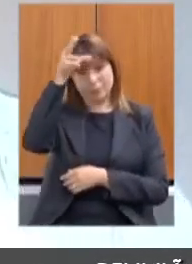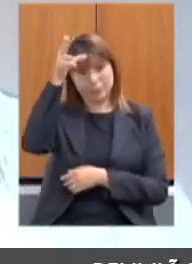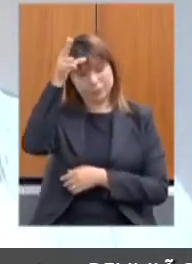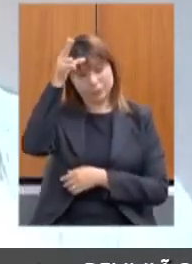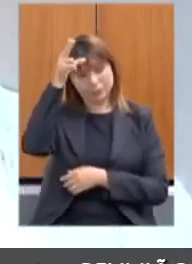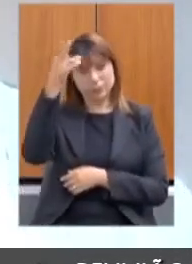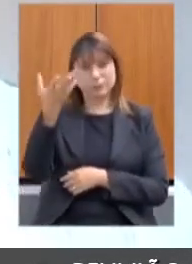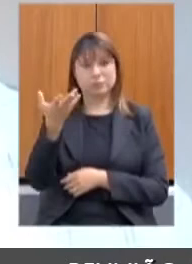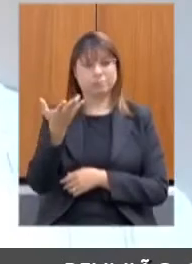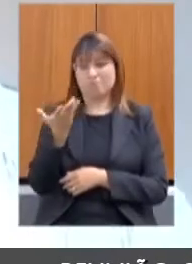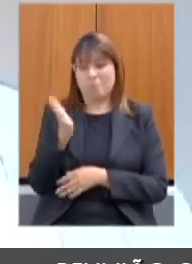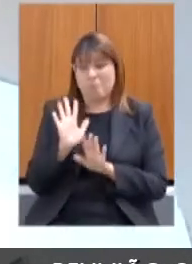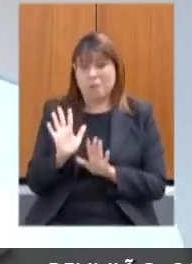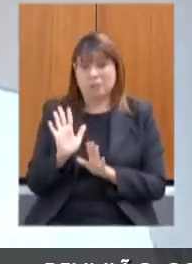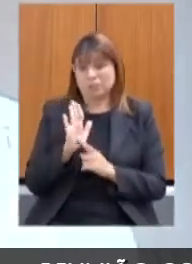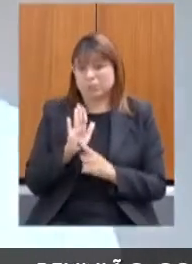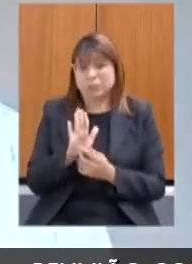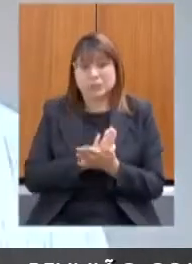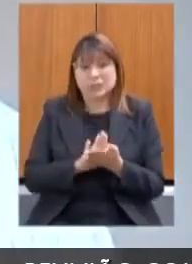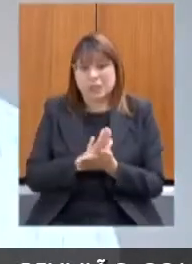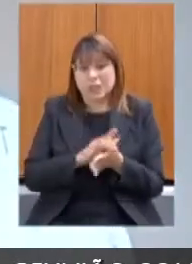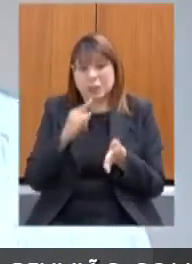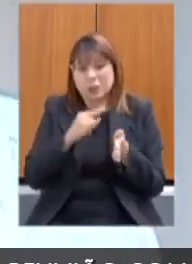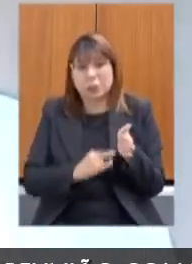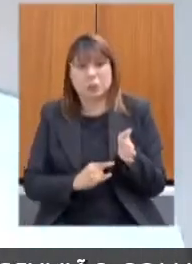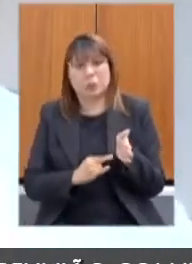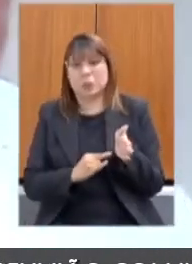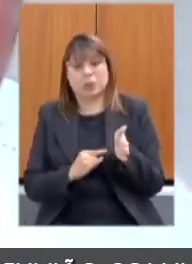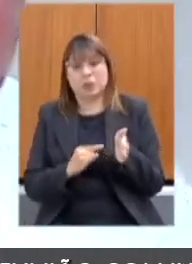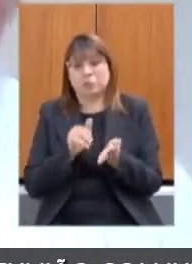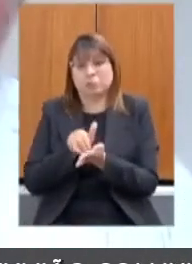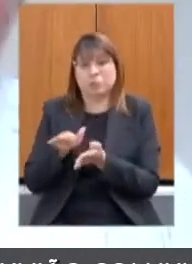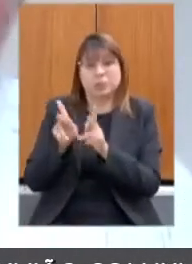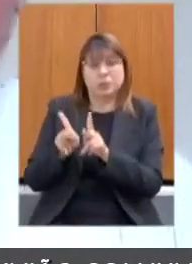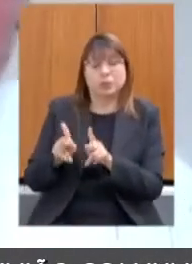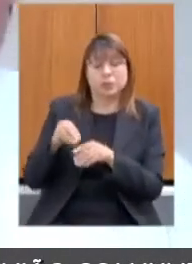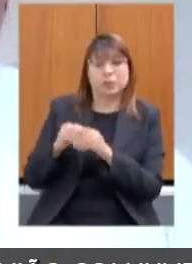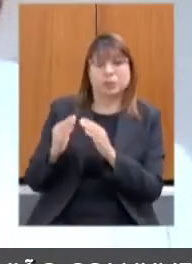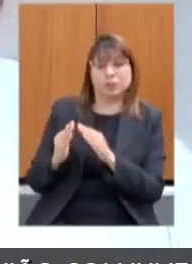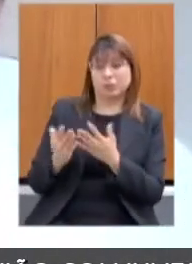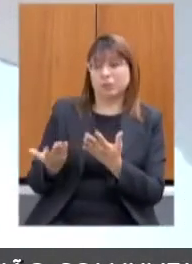qualquer tipo de documento que permitisse aquele despejo em plena pandemia.